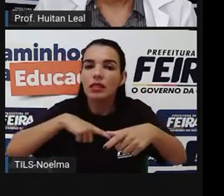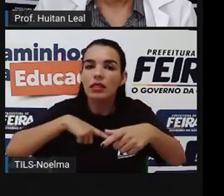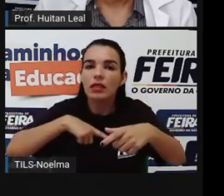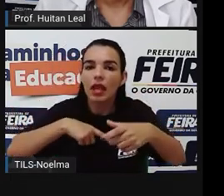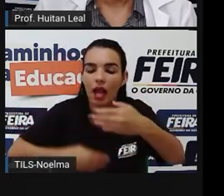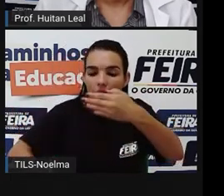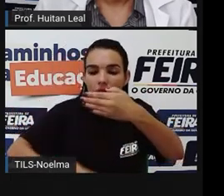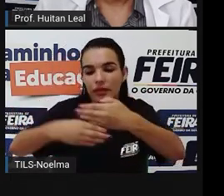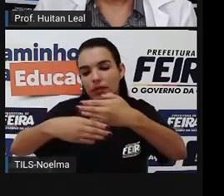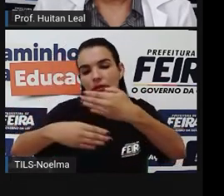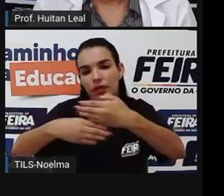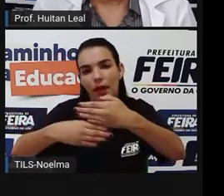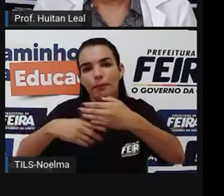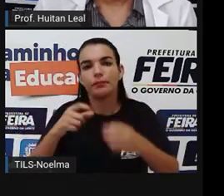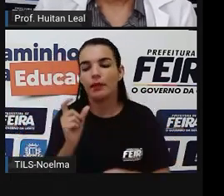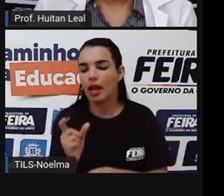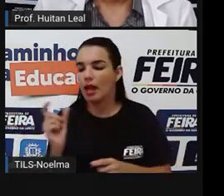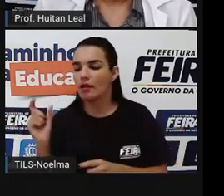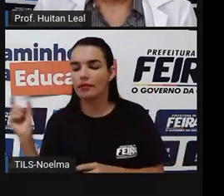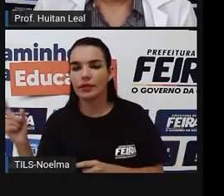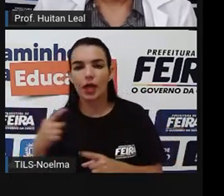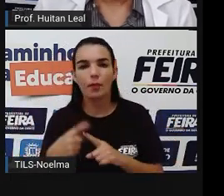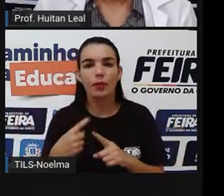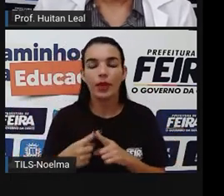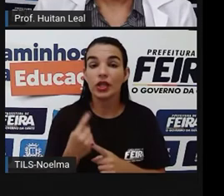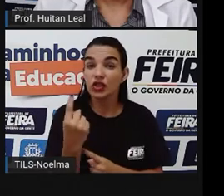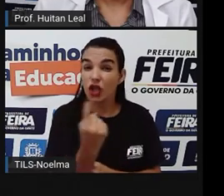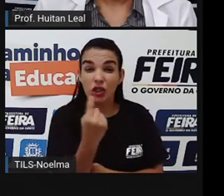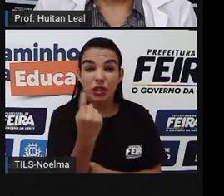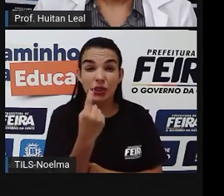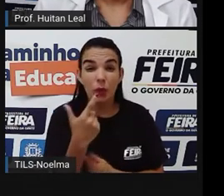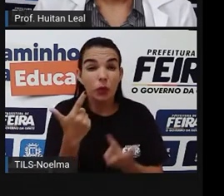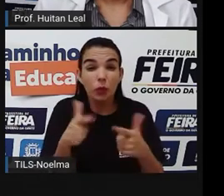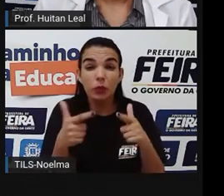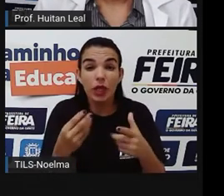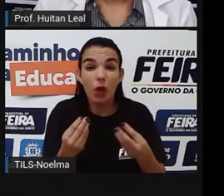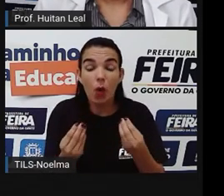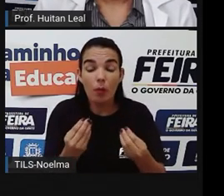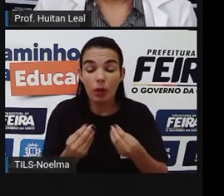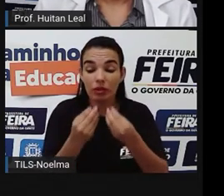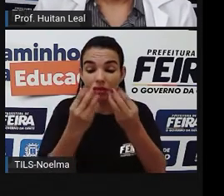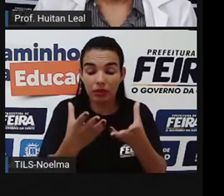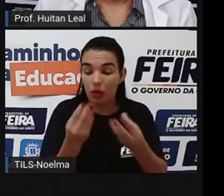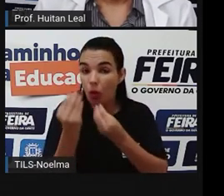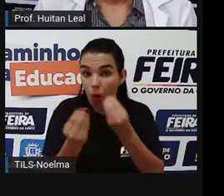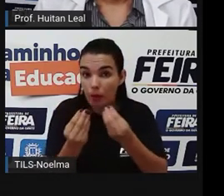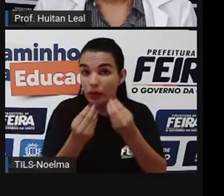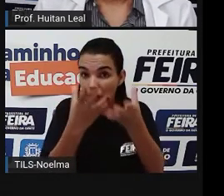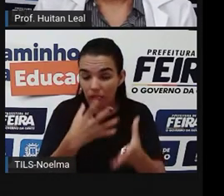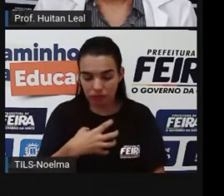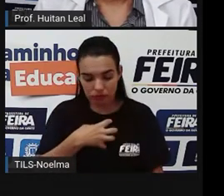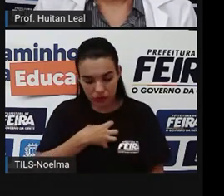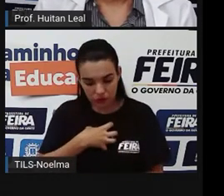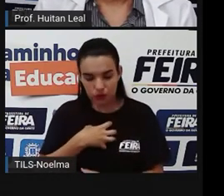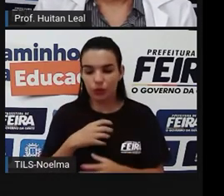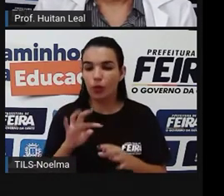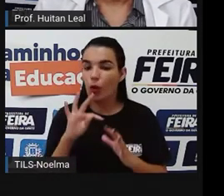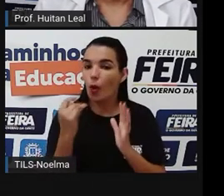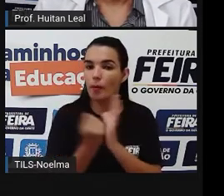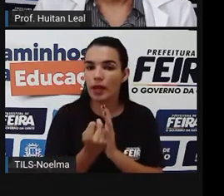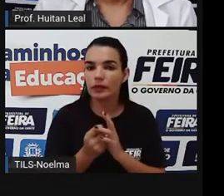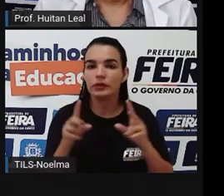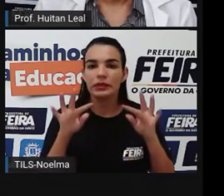eles sozinhos não são capazes de dar um sentido completo a uma frase. O que é transitividade